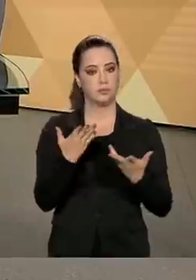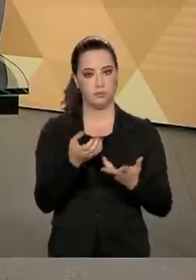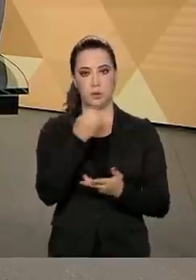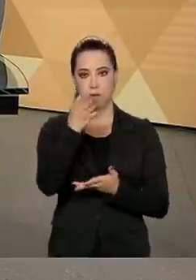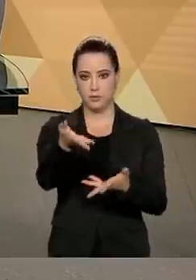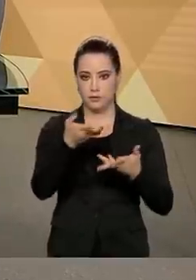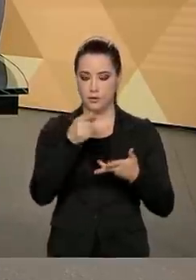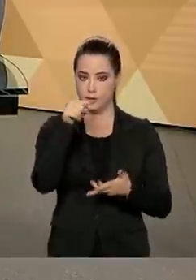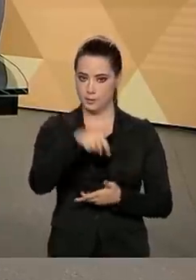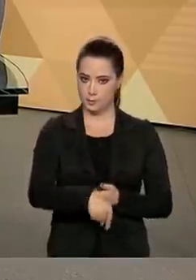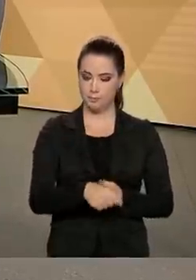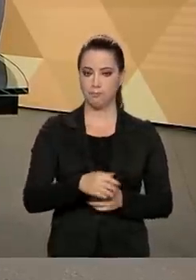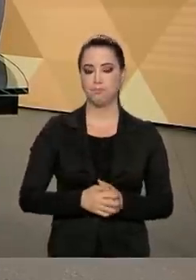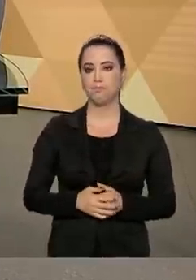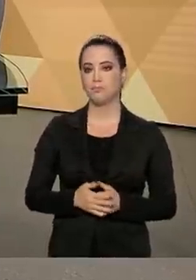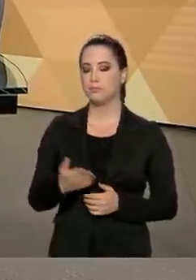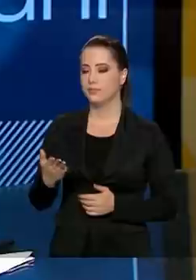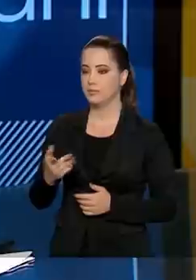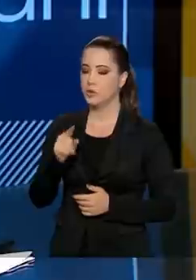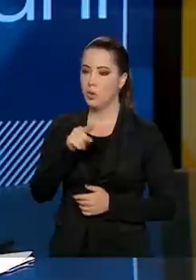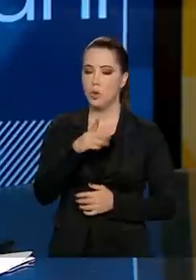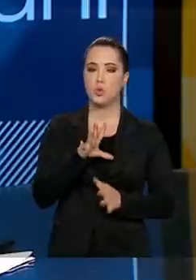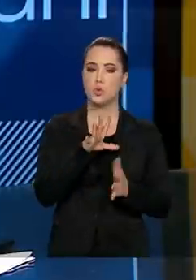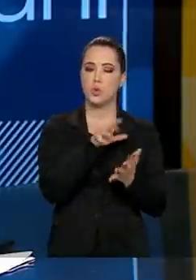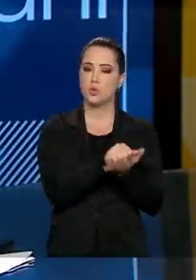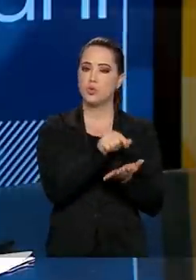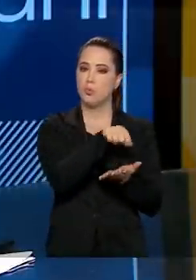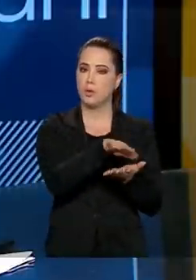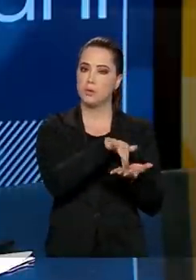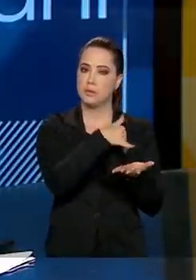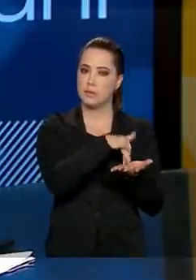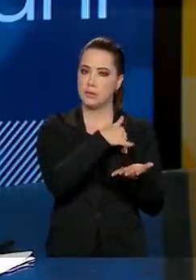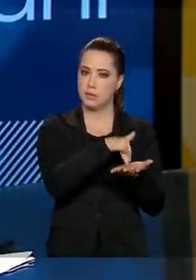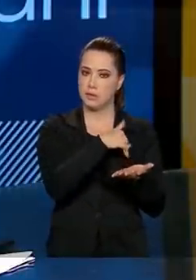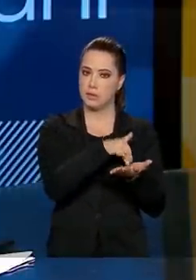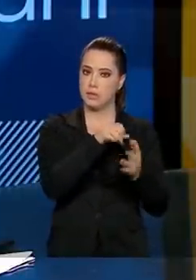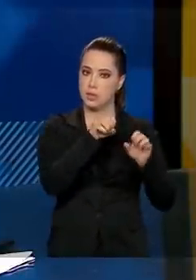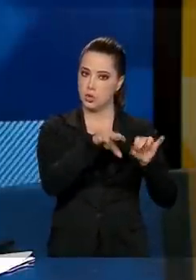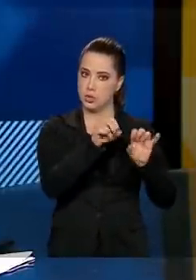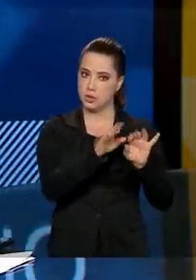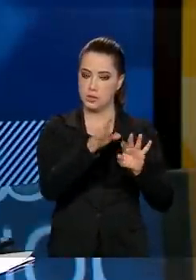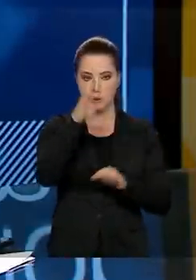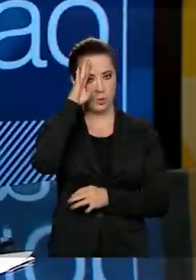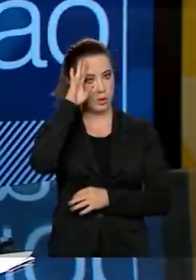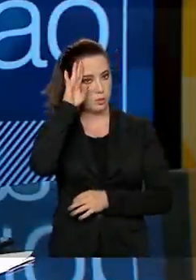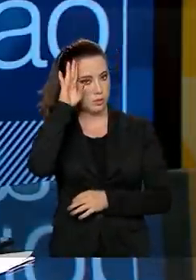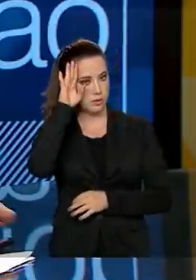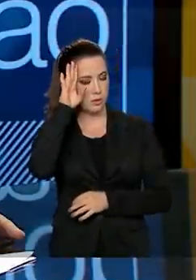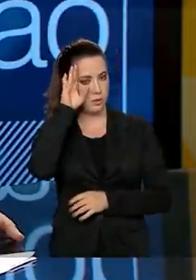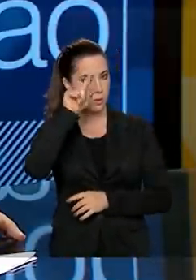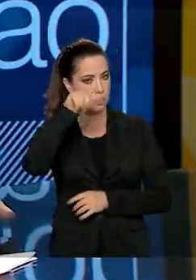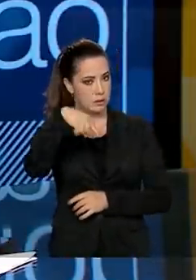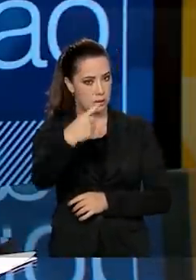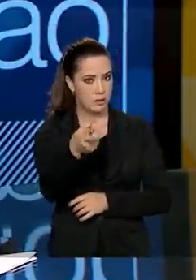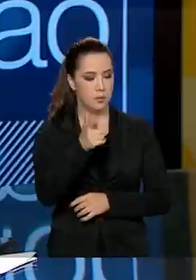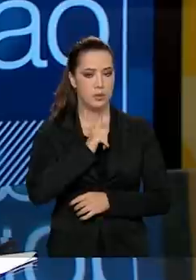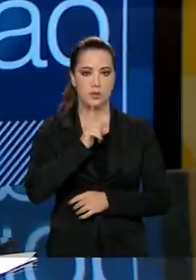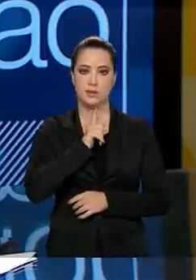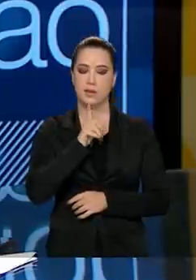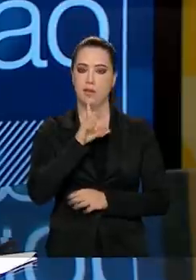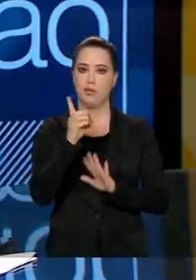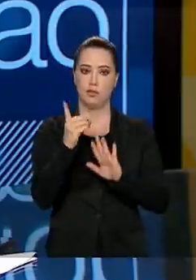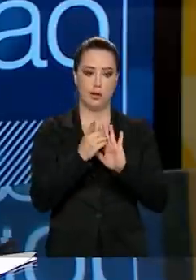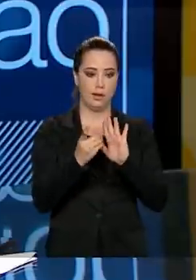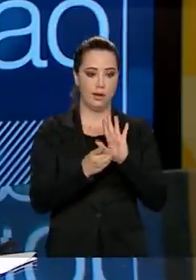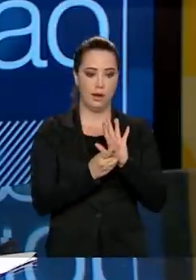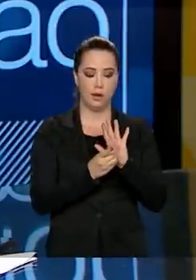O senhor assumiu ali a Secretaria de Ensino Superior e logo depois nós tivemos a decretação